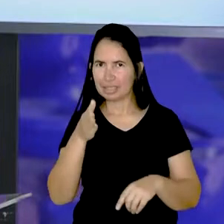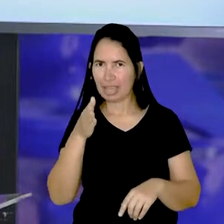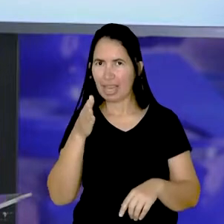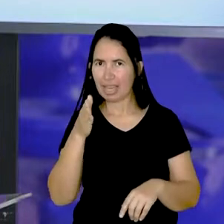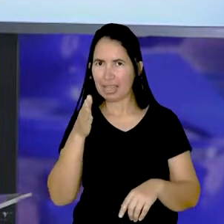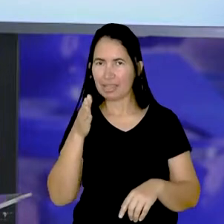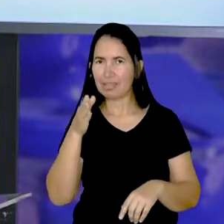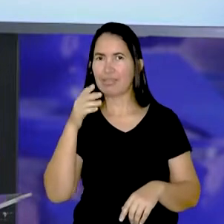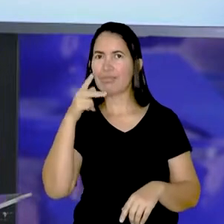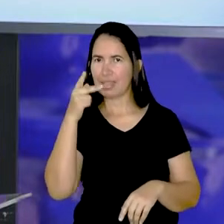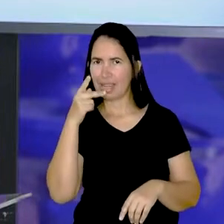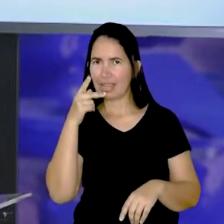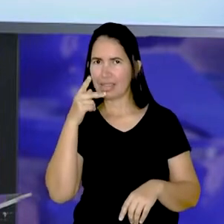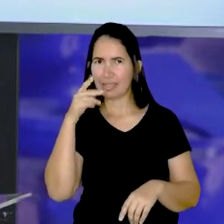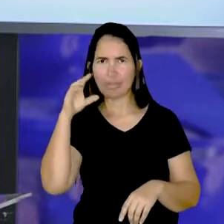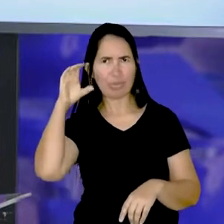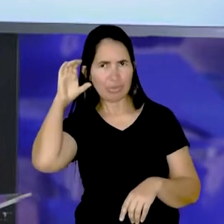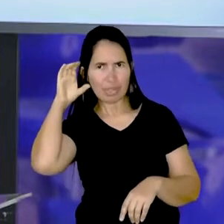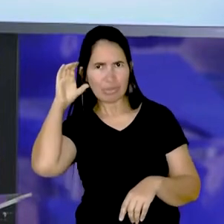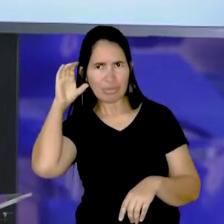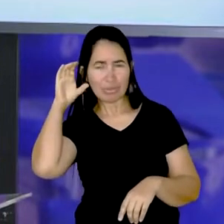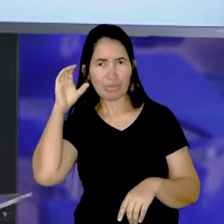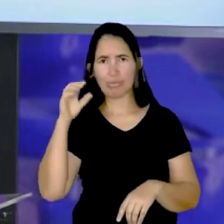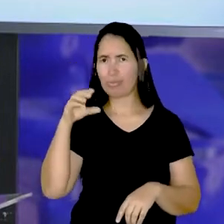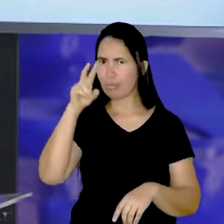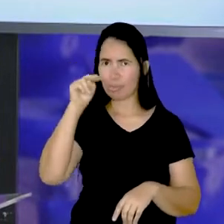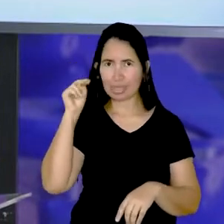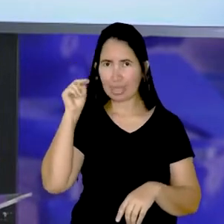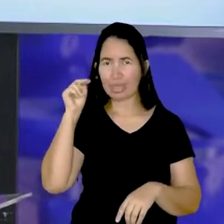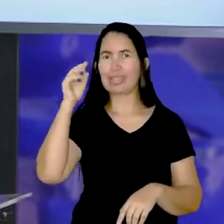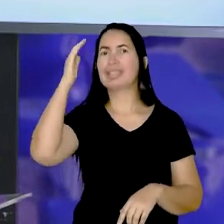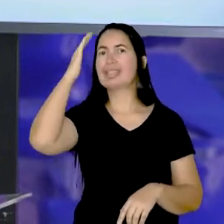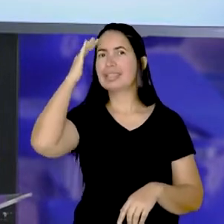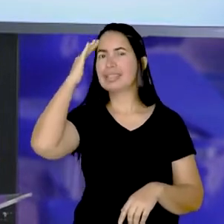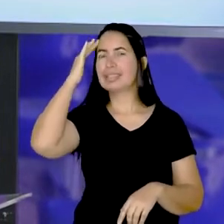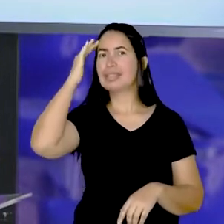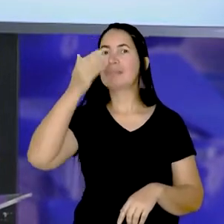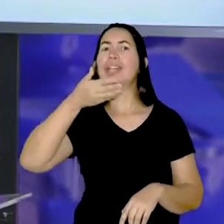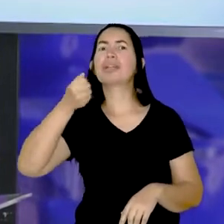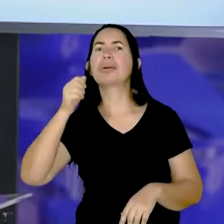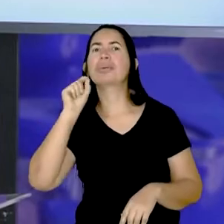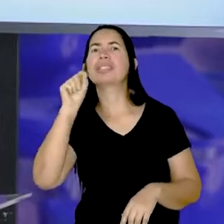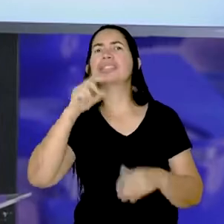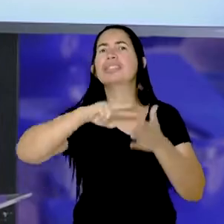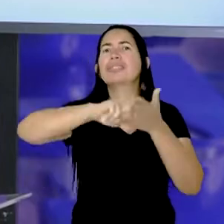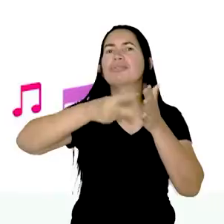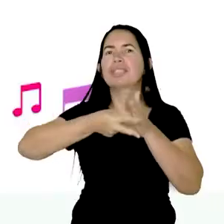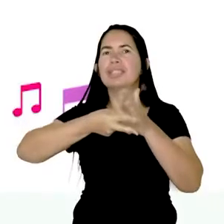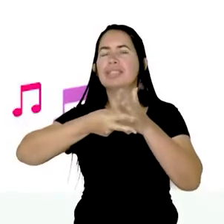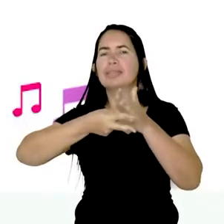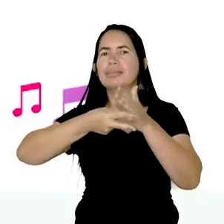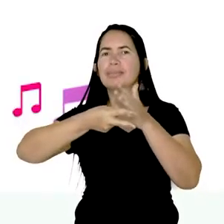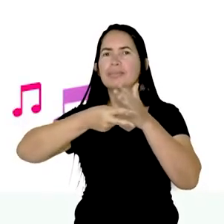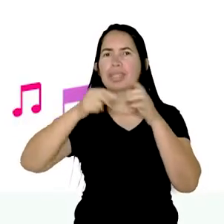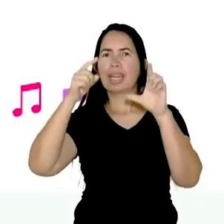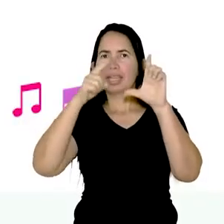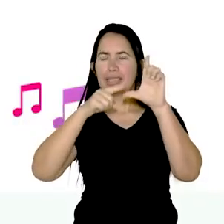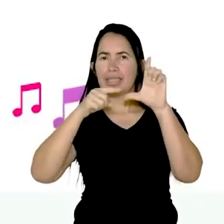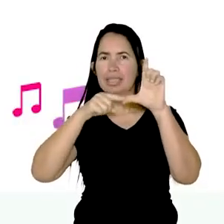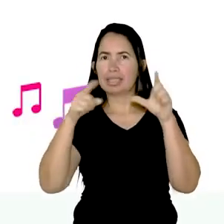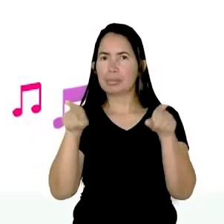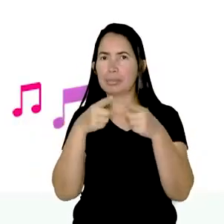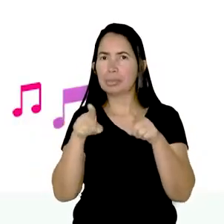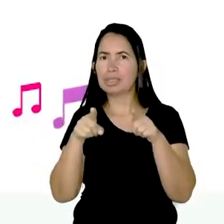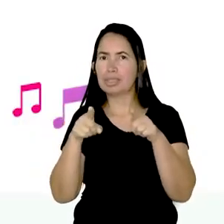canção? Não ouviram? Então vamos entender melhor do que se trata isso aí. Ó, a letra de canção